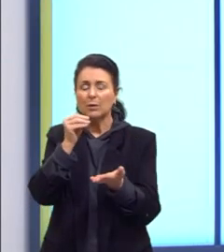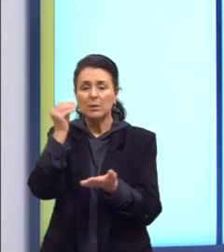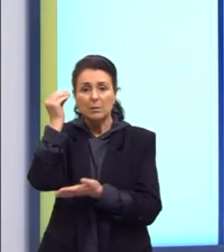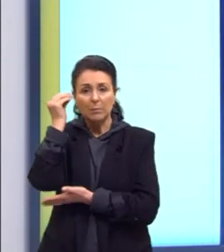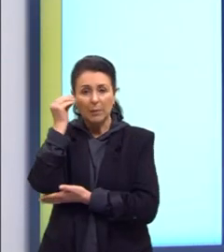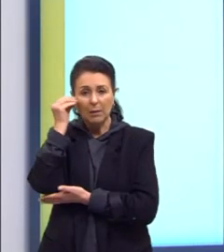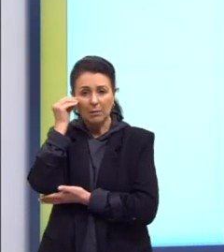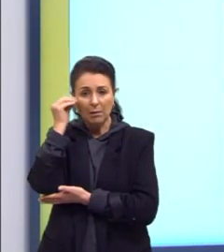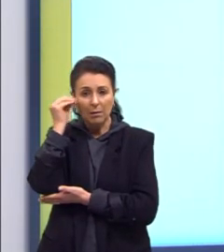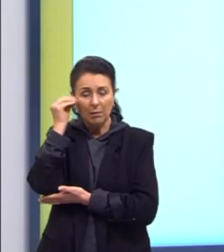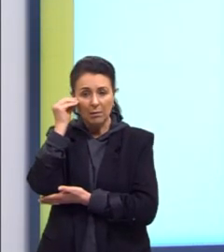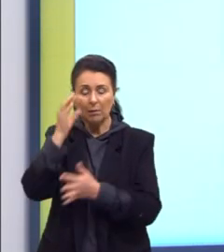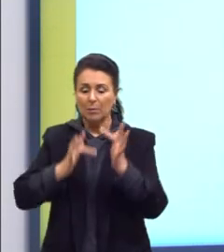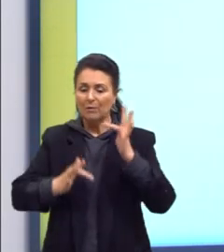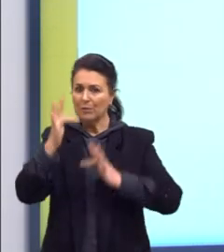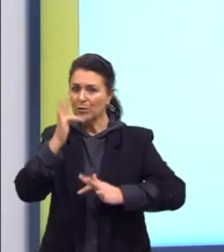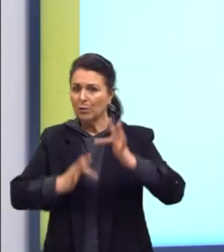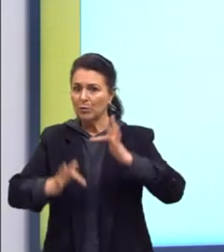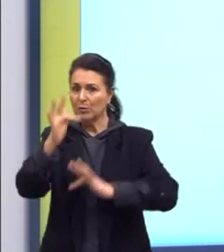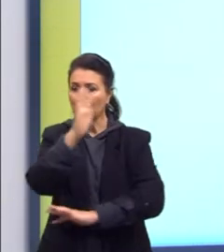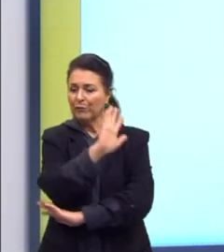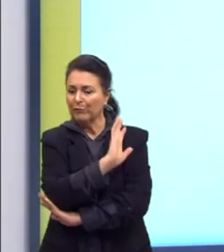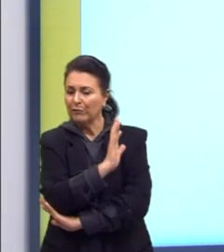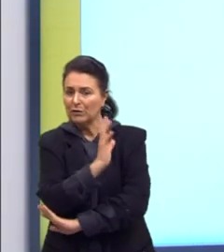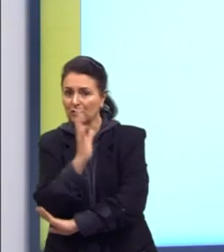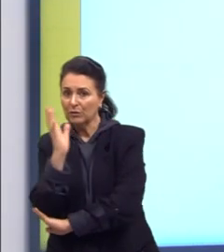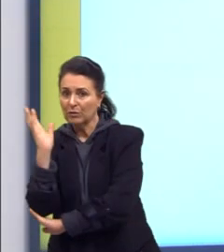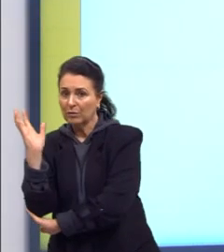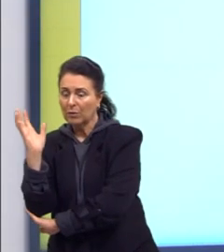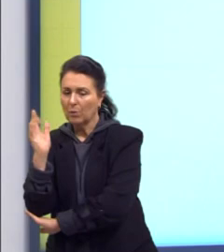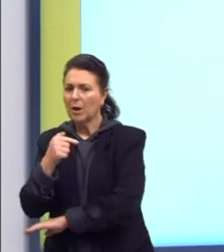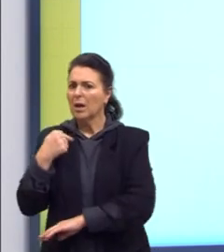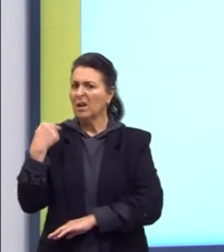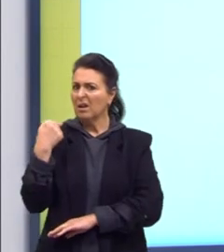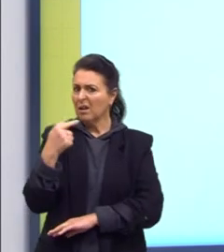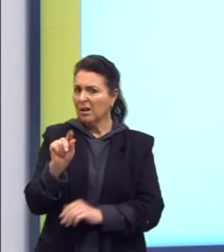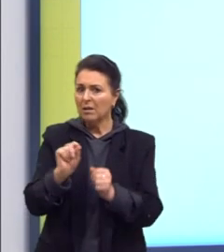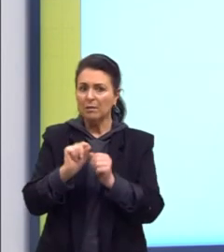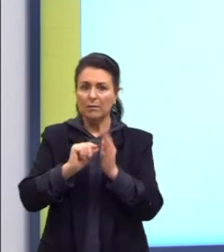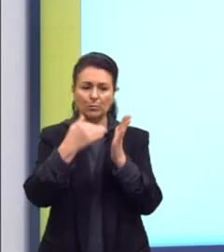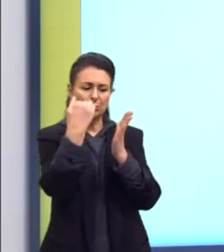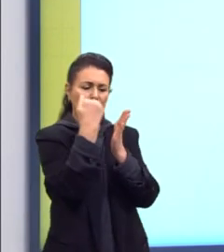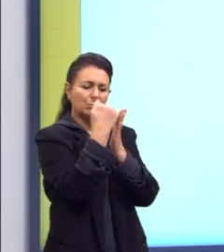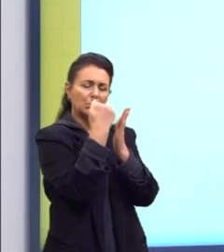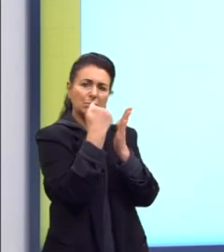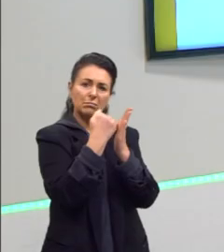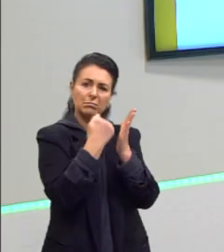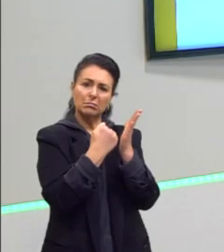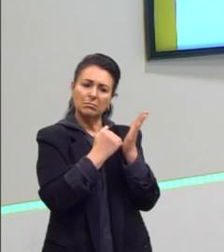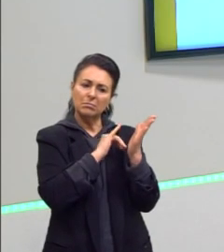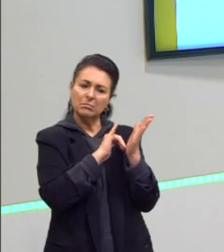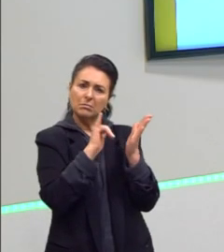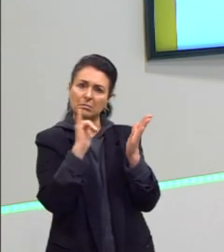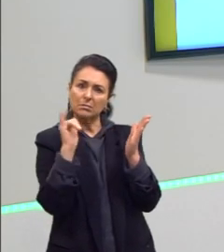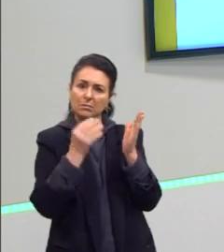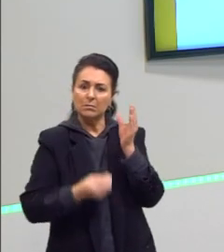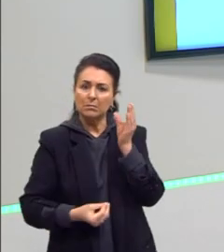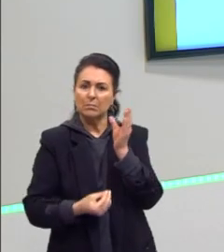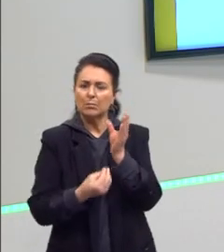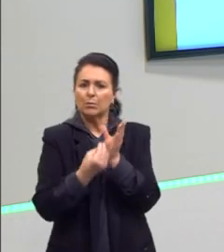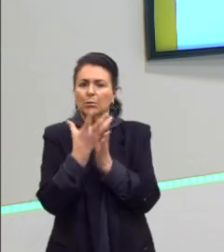sobre fisiologia vegetal, ele chegou a prescrever uma receita, gente, para a produção